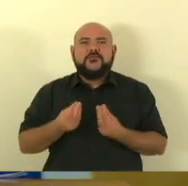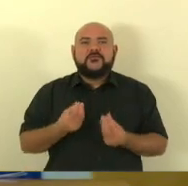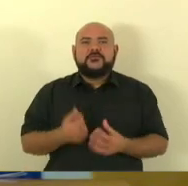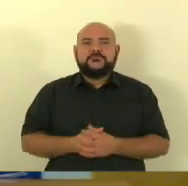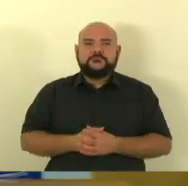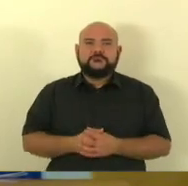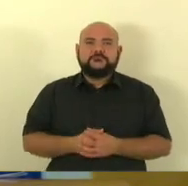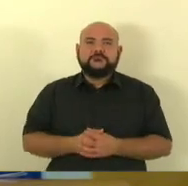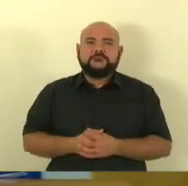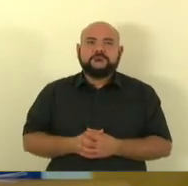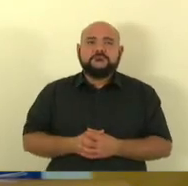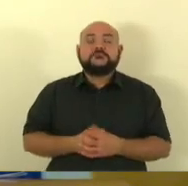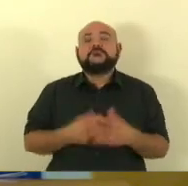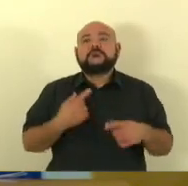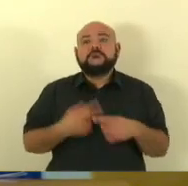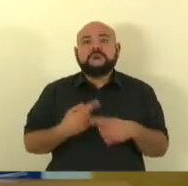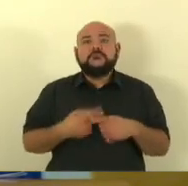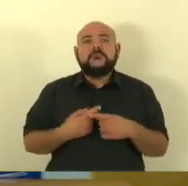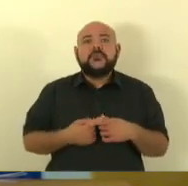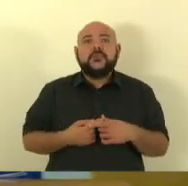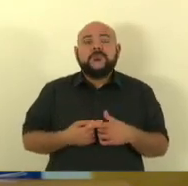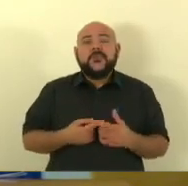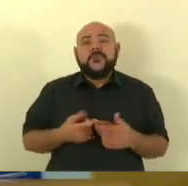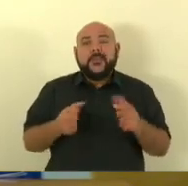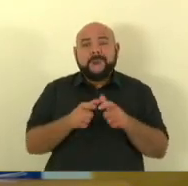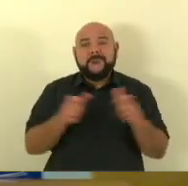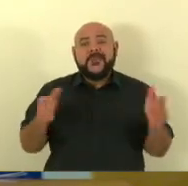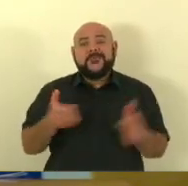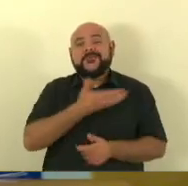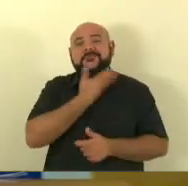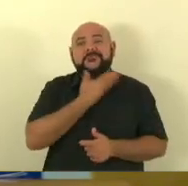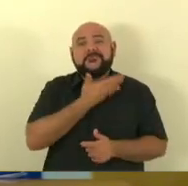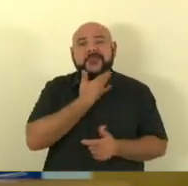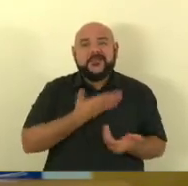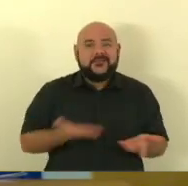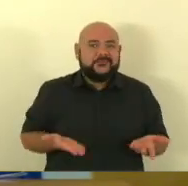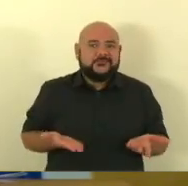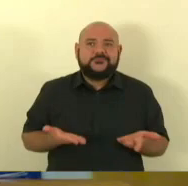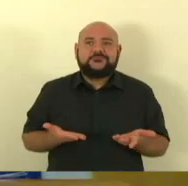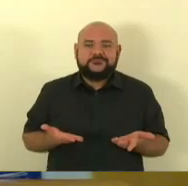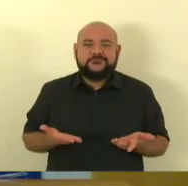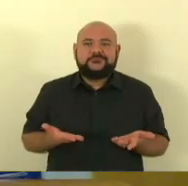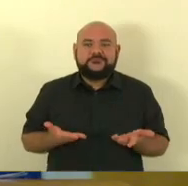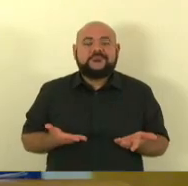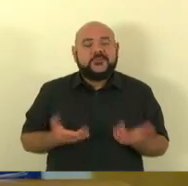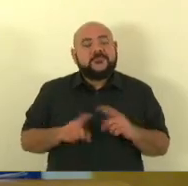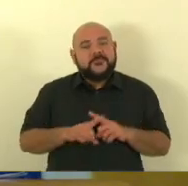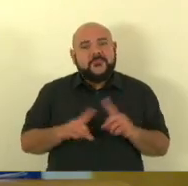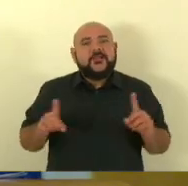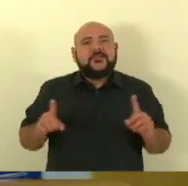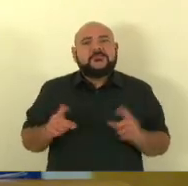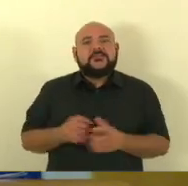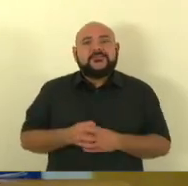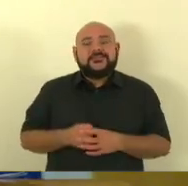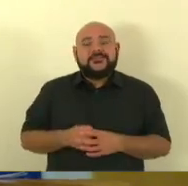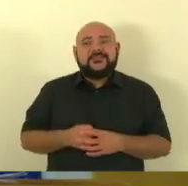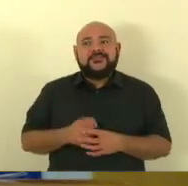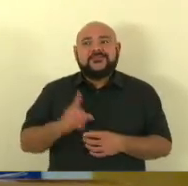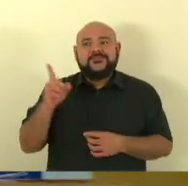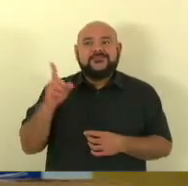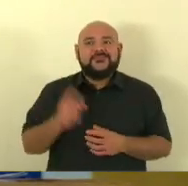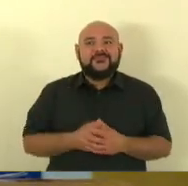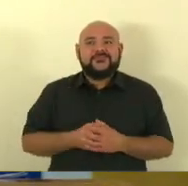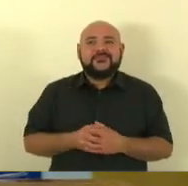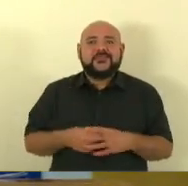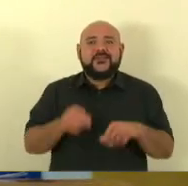quem tem muito papo furado e com peça fiada se você for no lugar errado você não vai chegar em